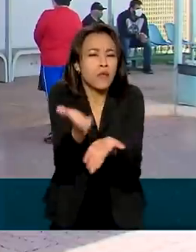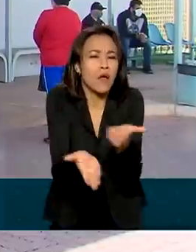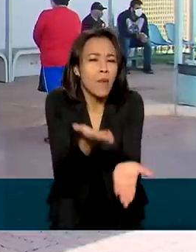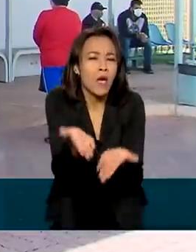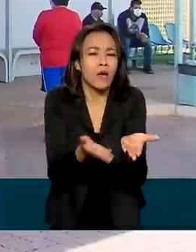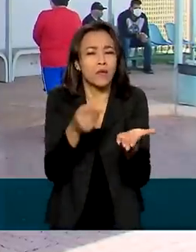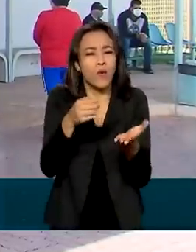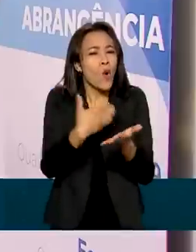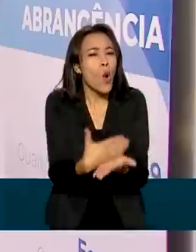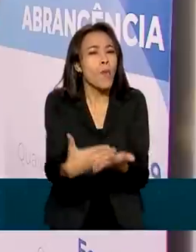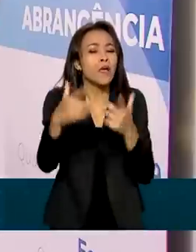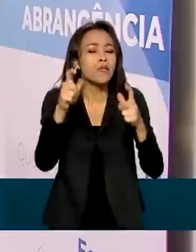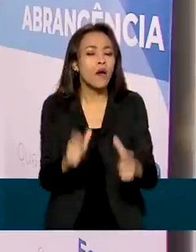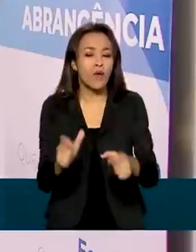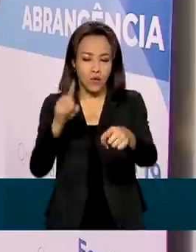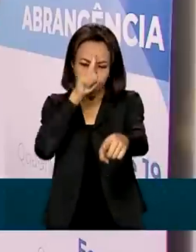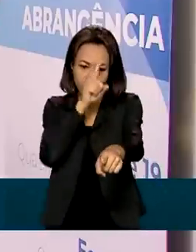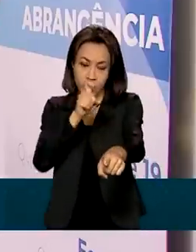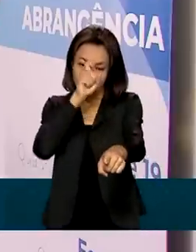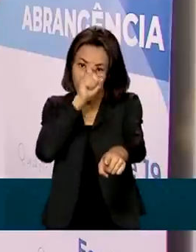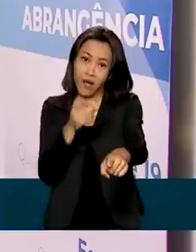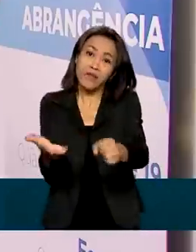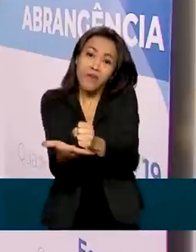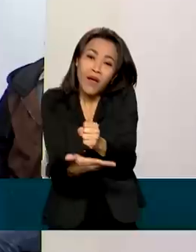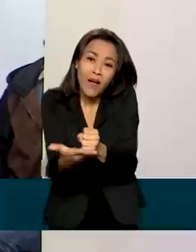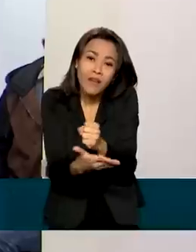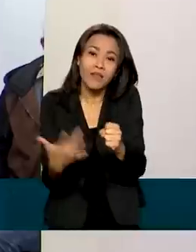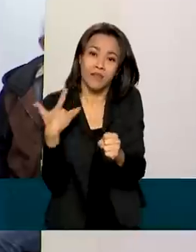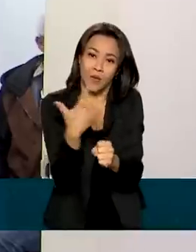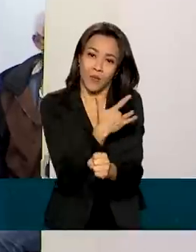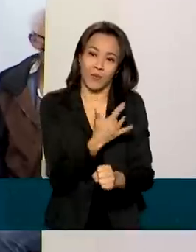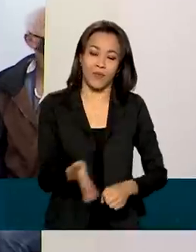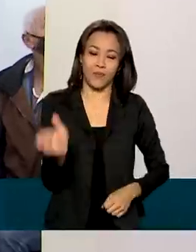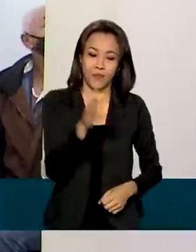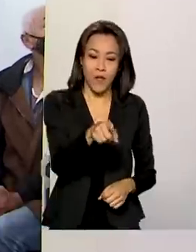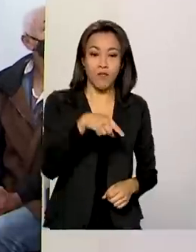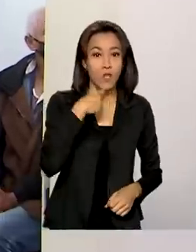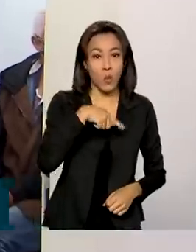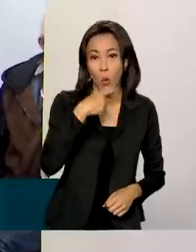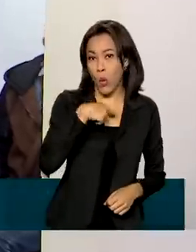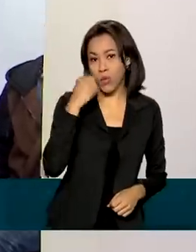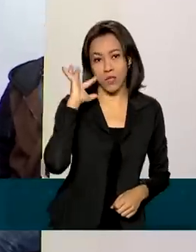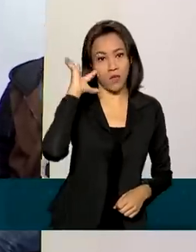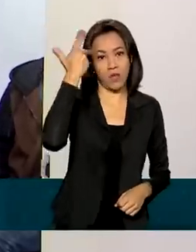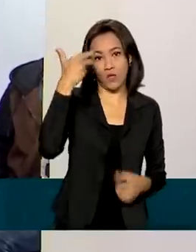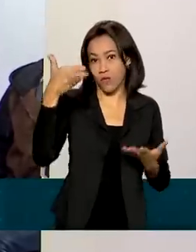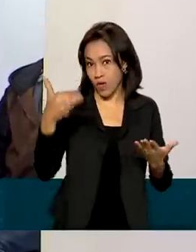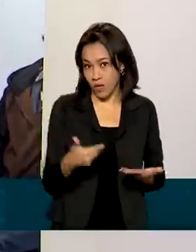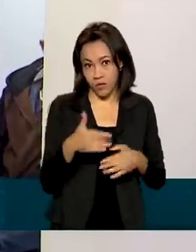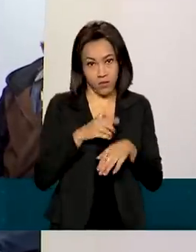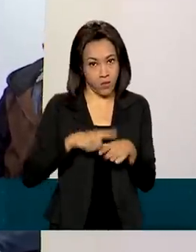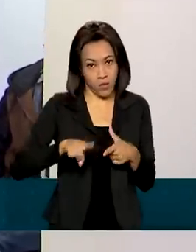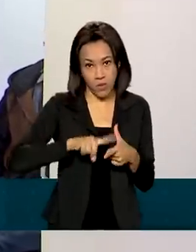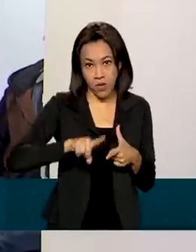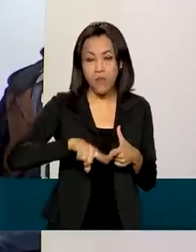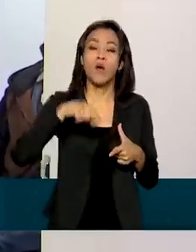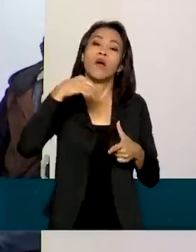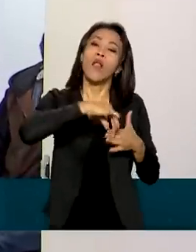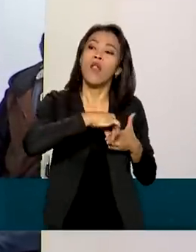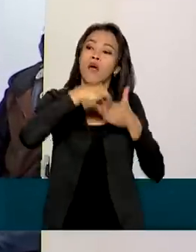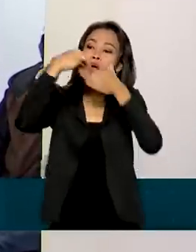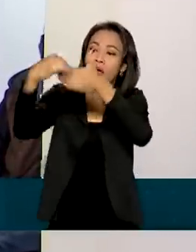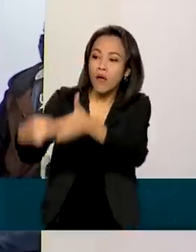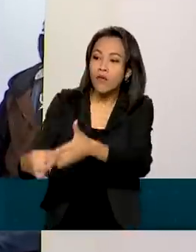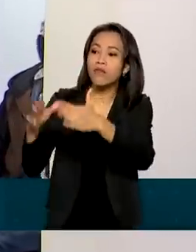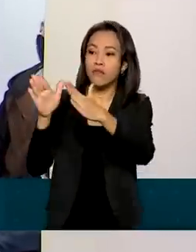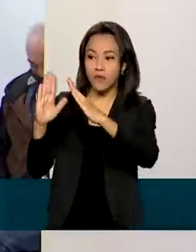abordagem começa nas unidades básicas de saúde. Quando você não consegue resolver essa situação, você encaminha para uma unidade